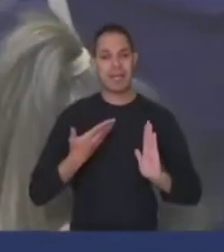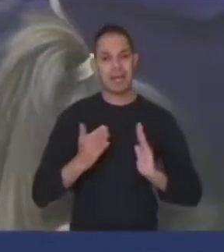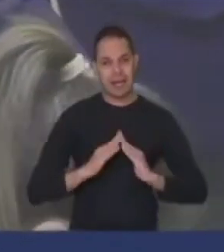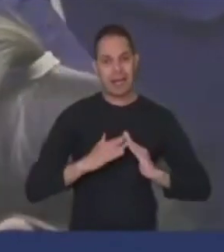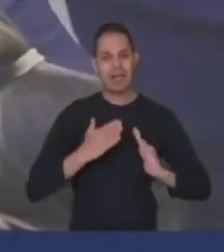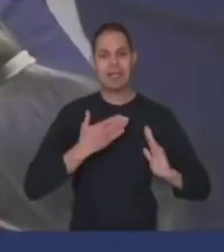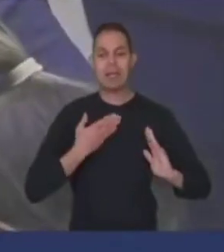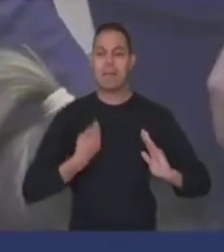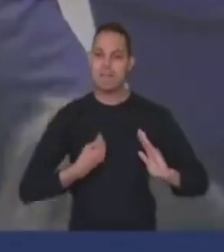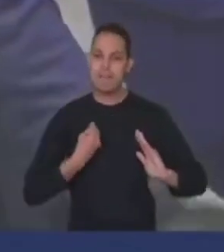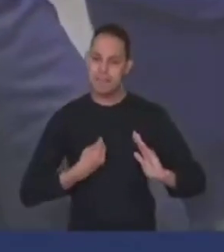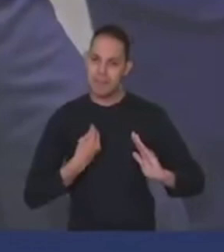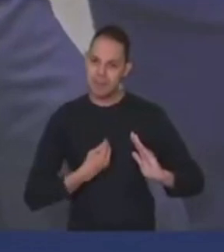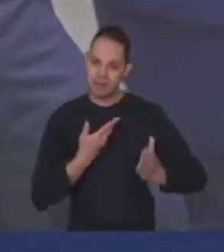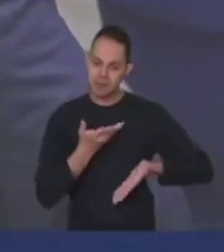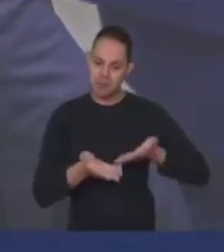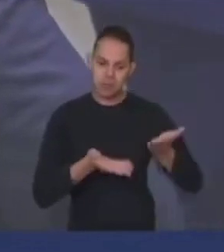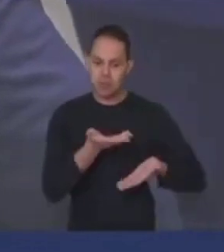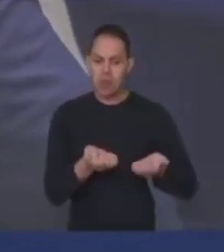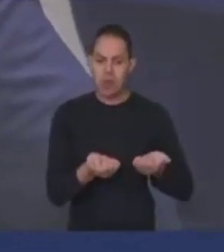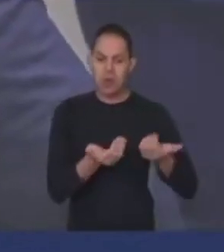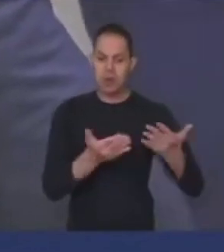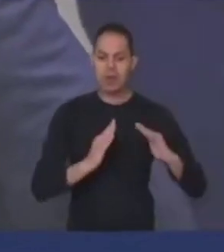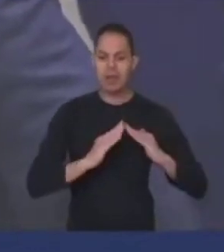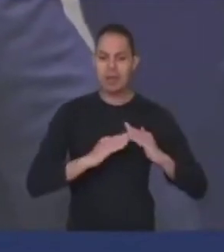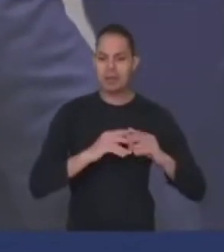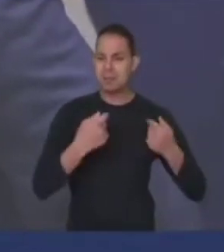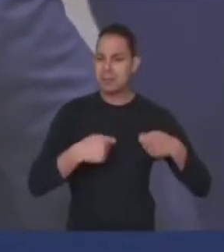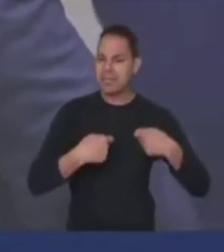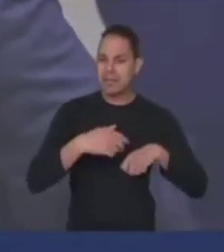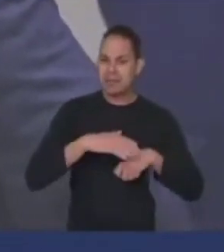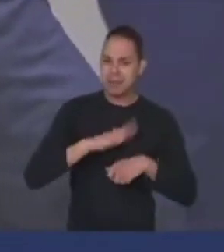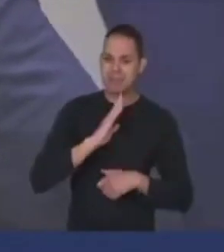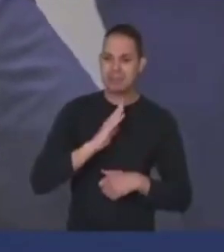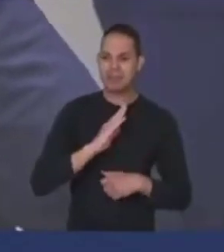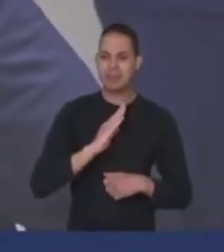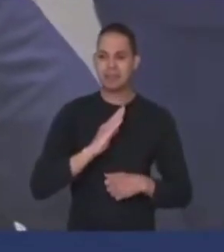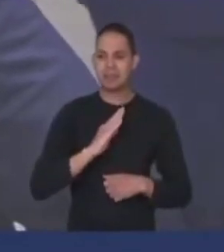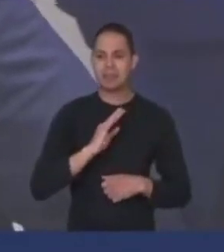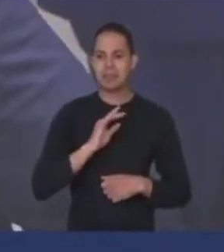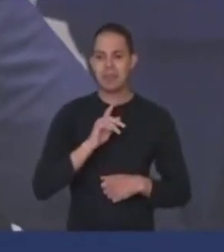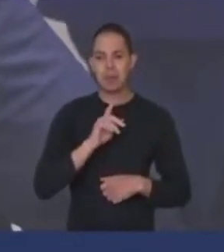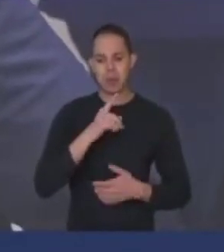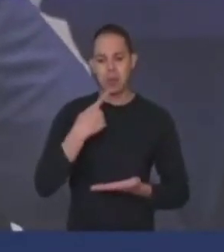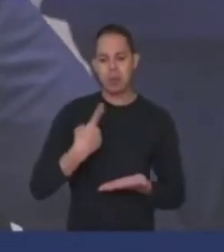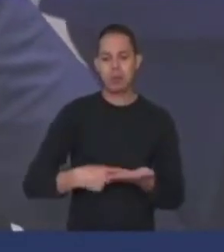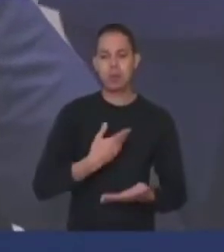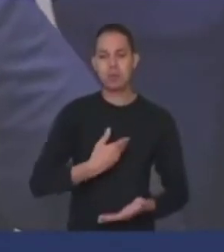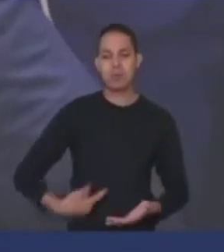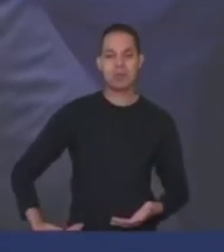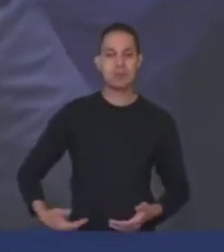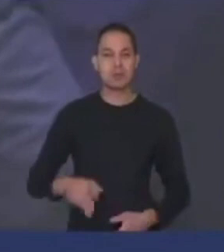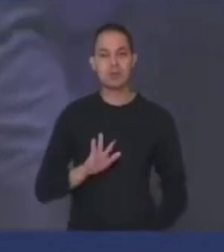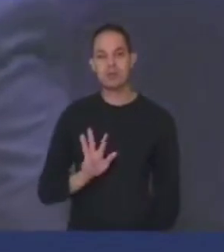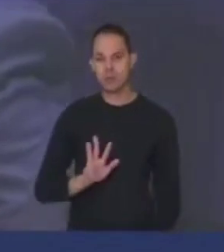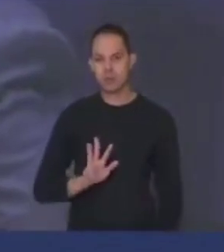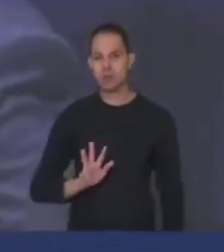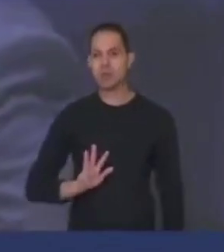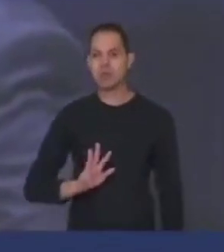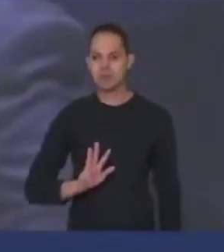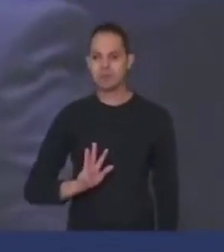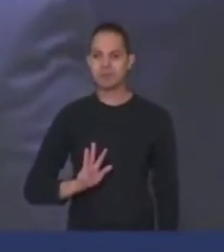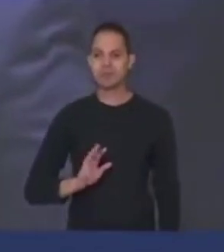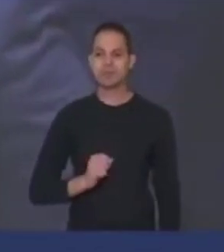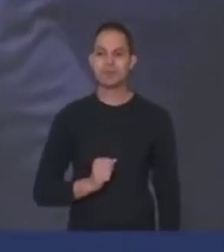justamente esse povo que mais precisa, é um compromisso do governo do presidente Lula. Como nós já